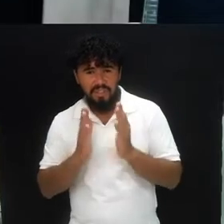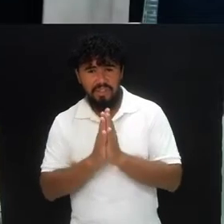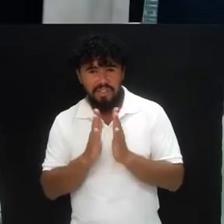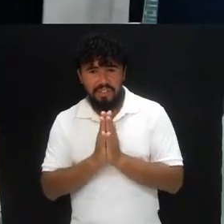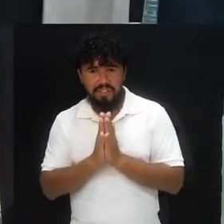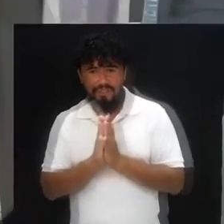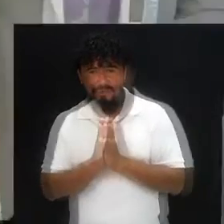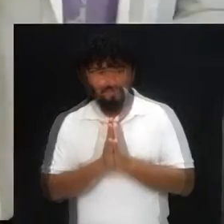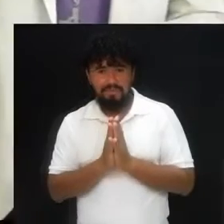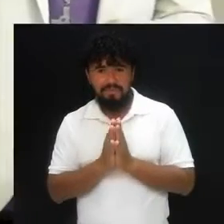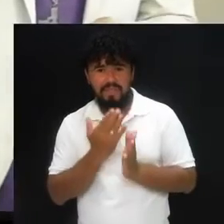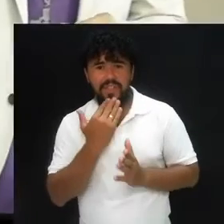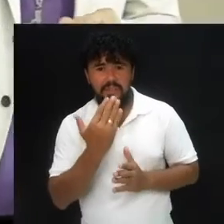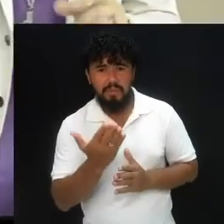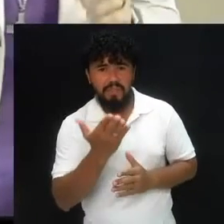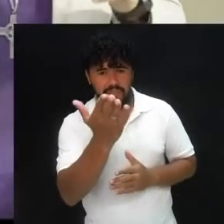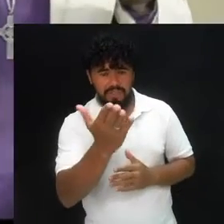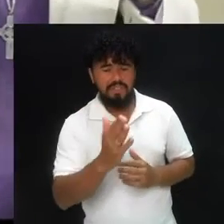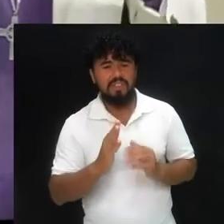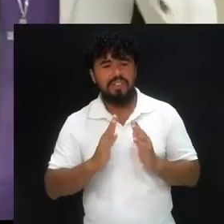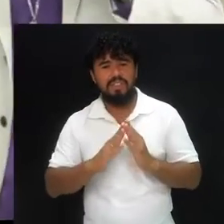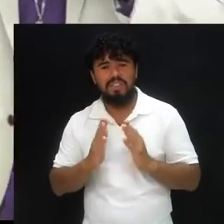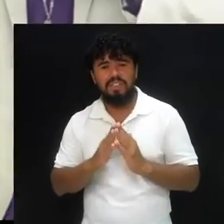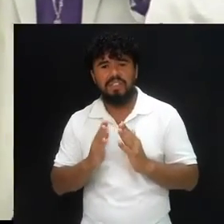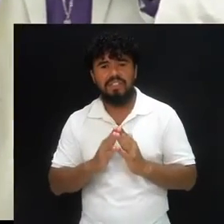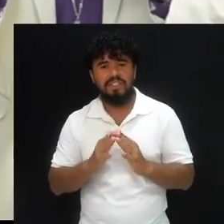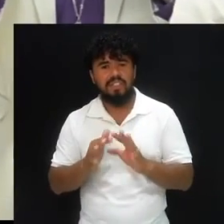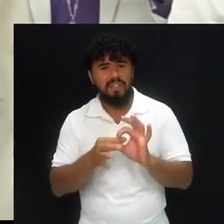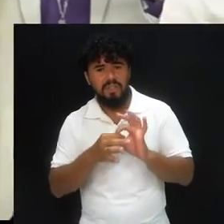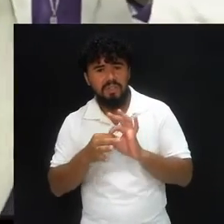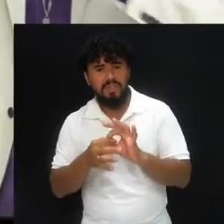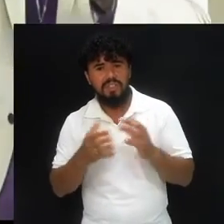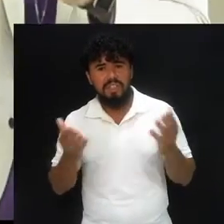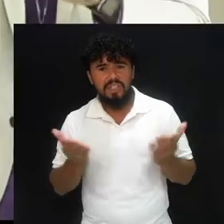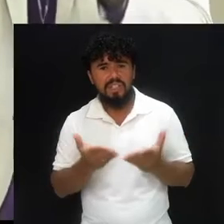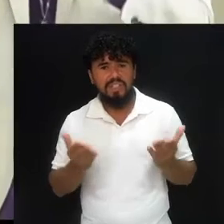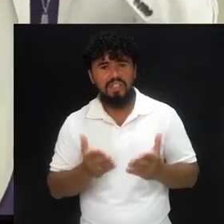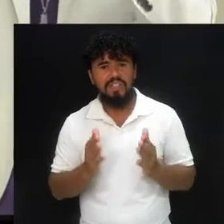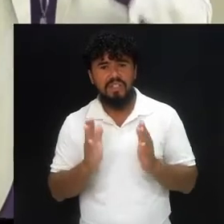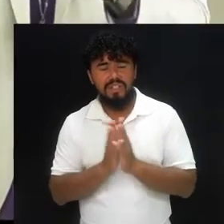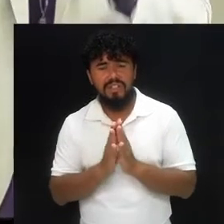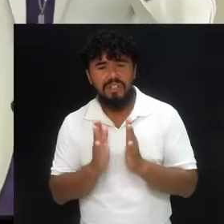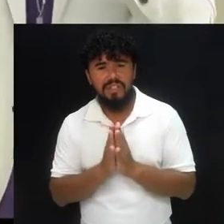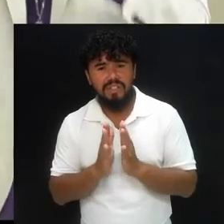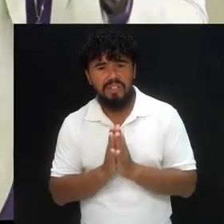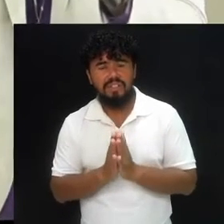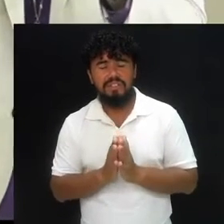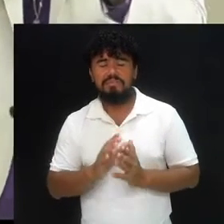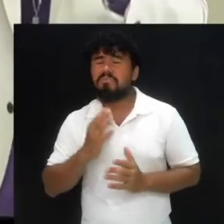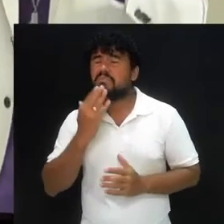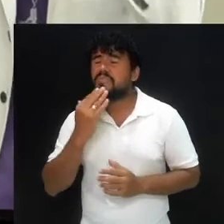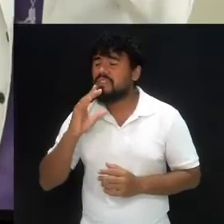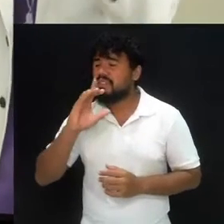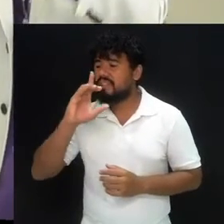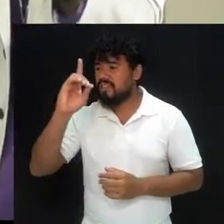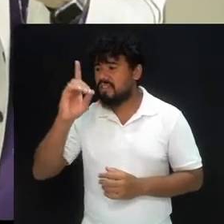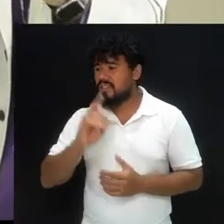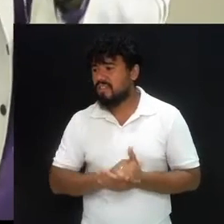oração. Eu convido você que está aí em casa, se unir a mim agora, em oração, clamando, rogando,